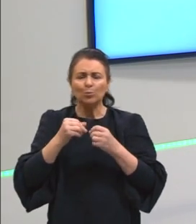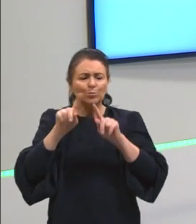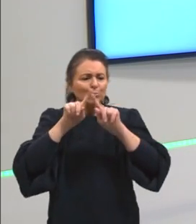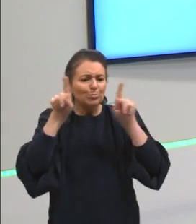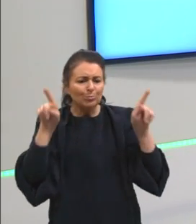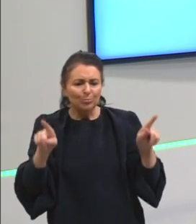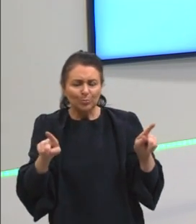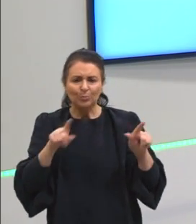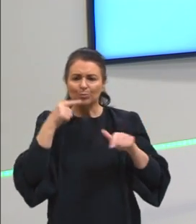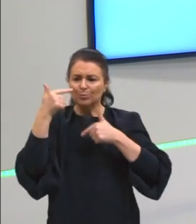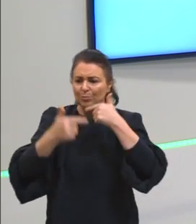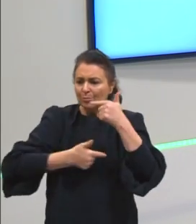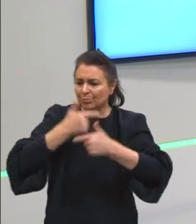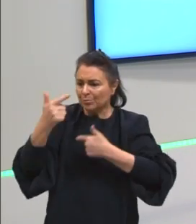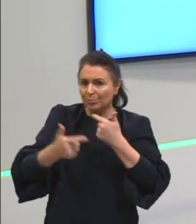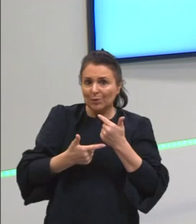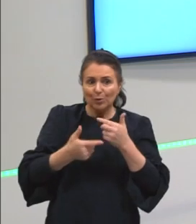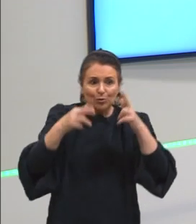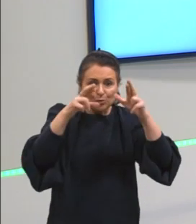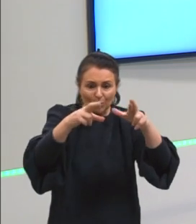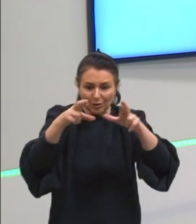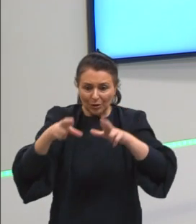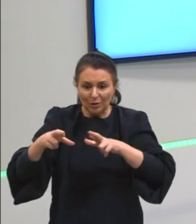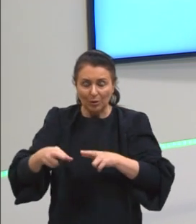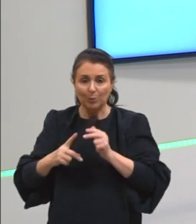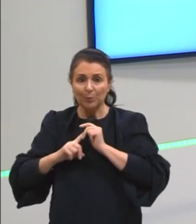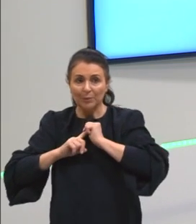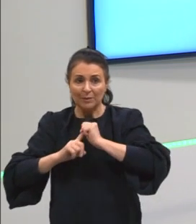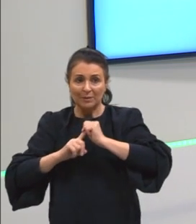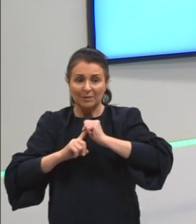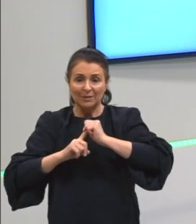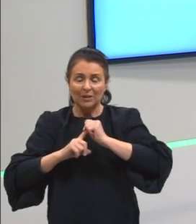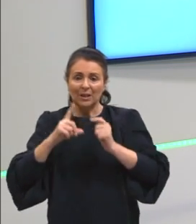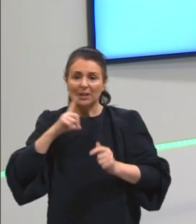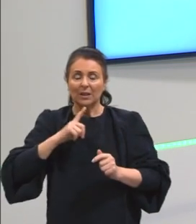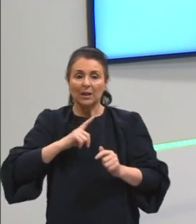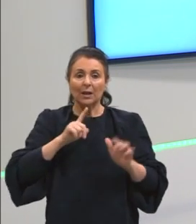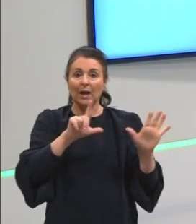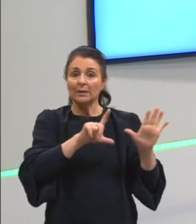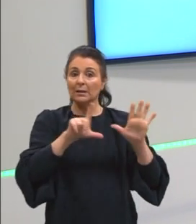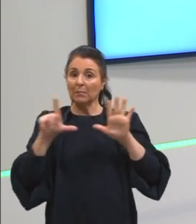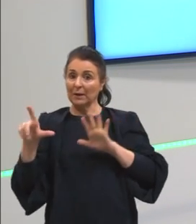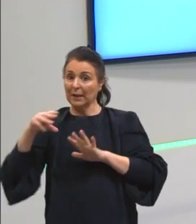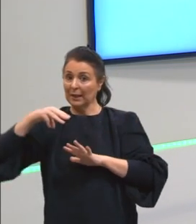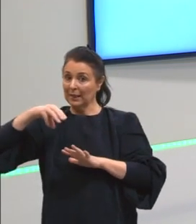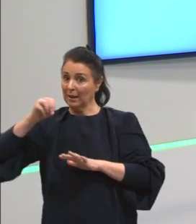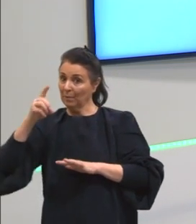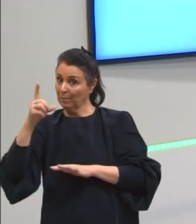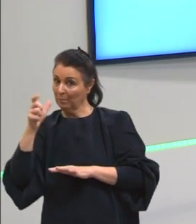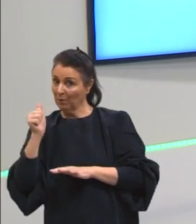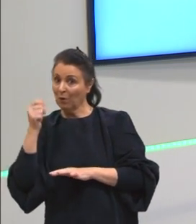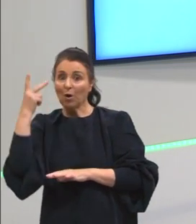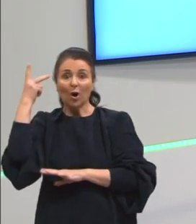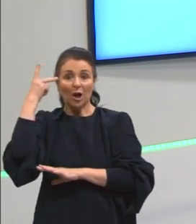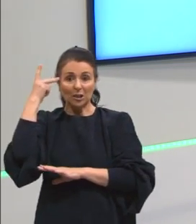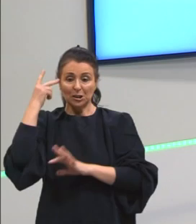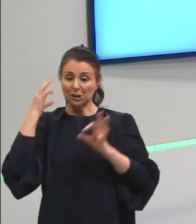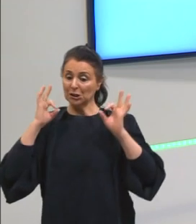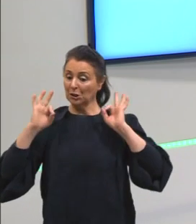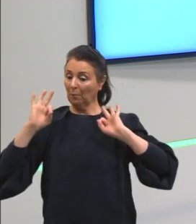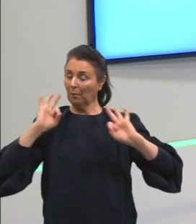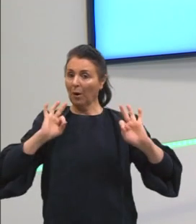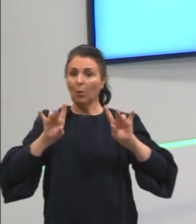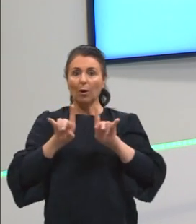né, questões aí regionais, né, principalmente. Tem a Semana da Moda, por exemplo, de São Paulo, mas não é alguma coisa tão